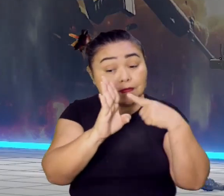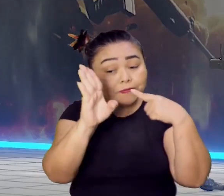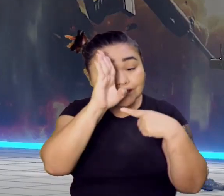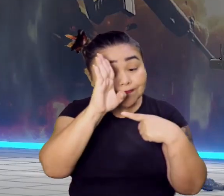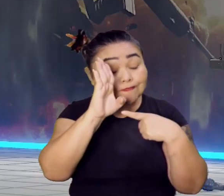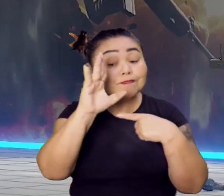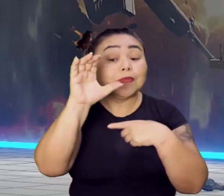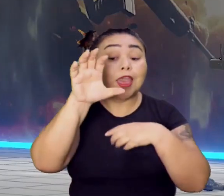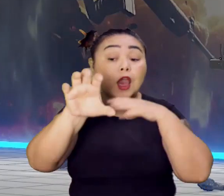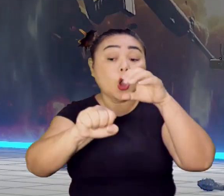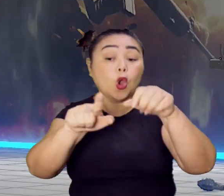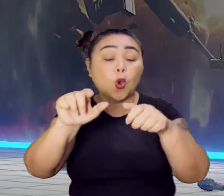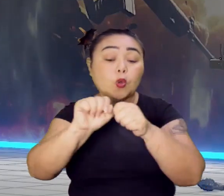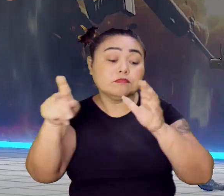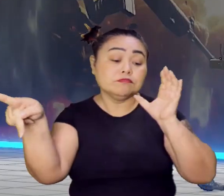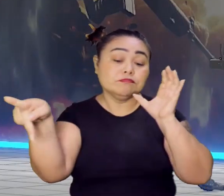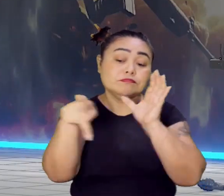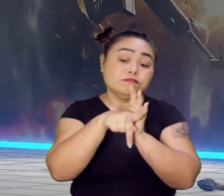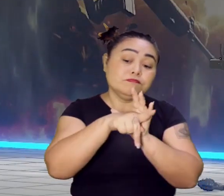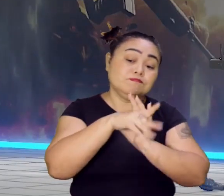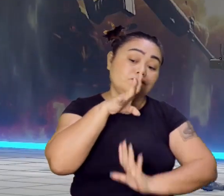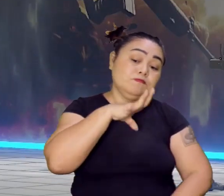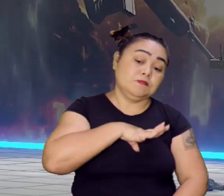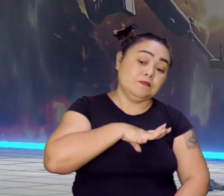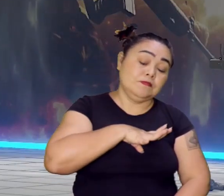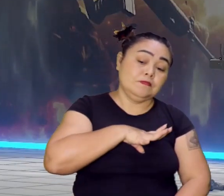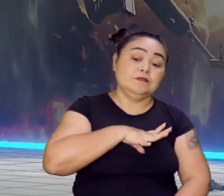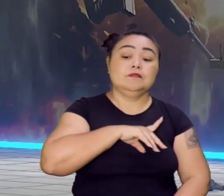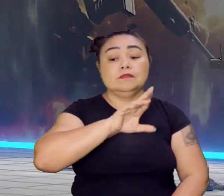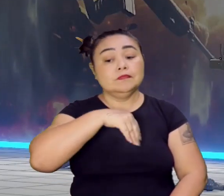Portugal. Portugal era metrópole e o Brasil era colônia.